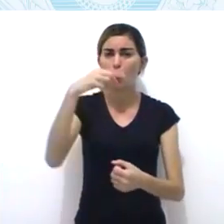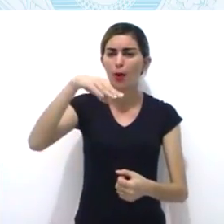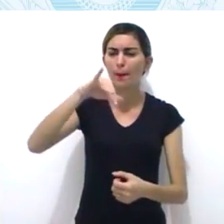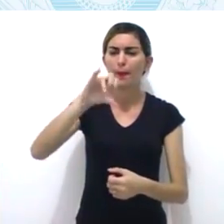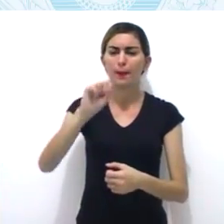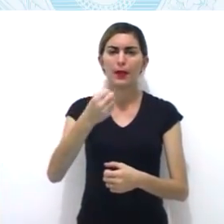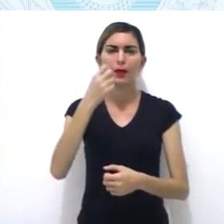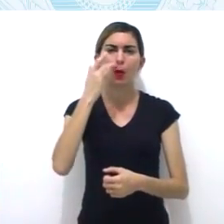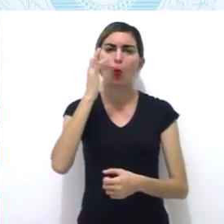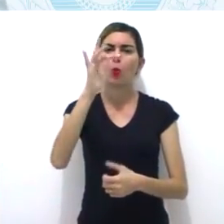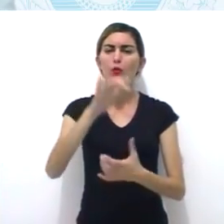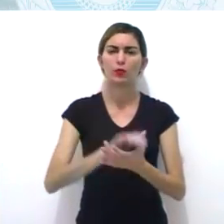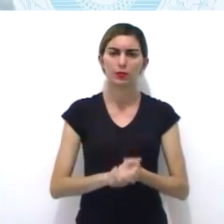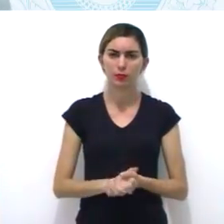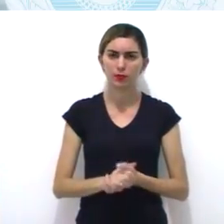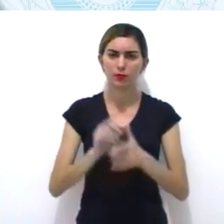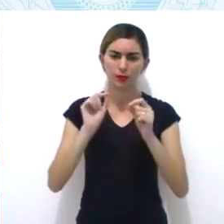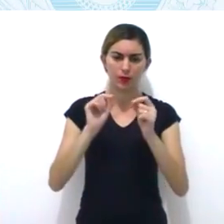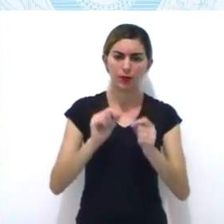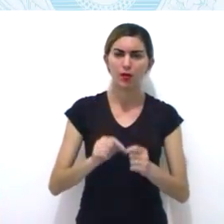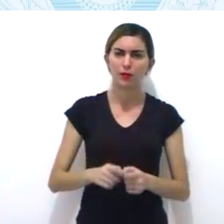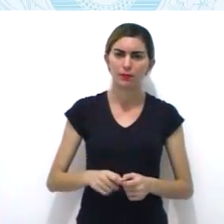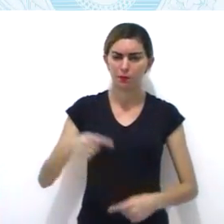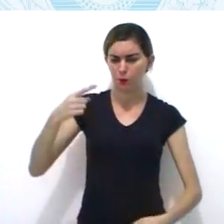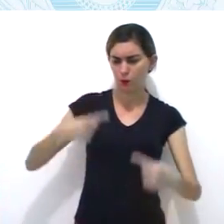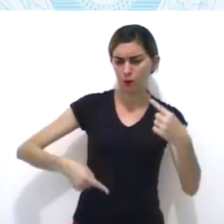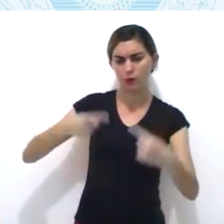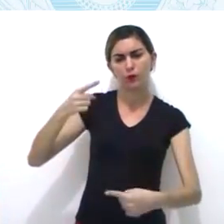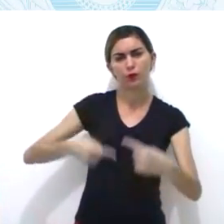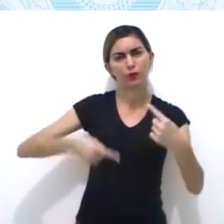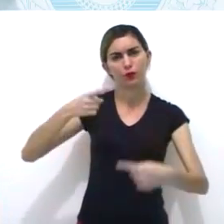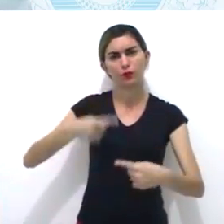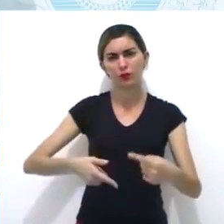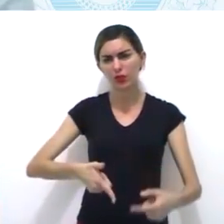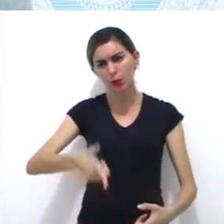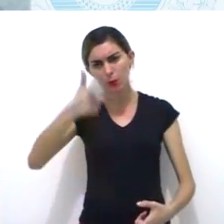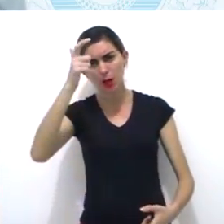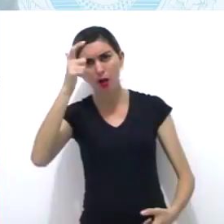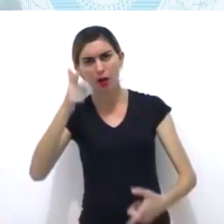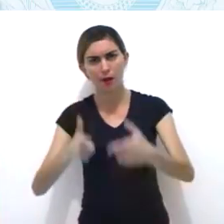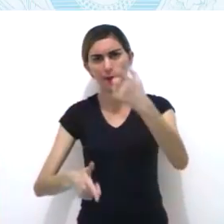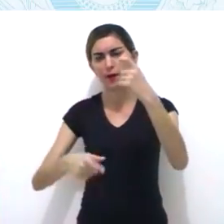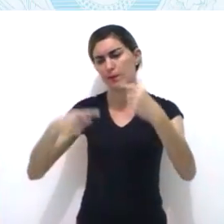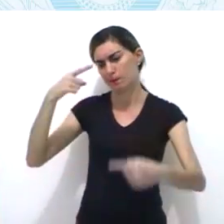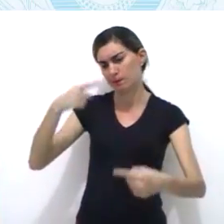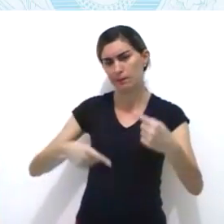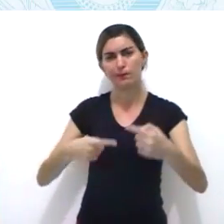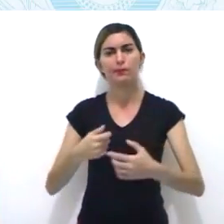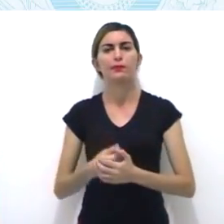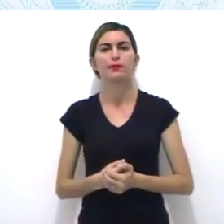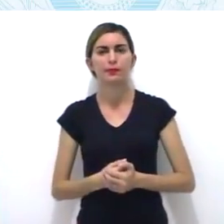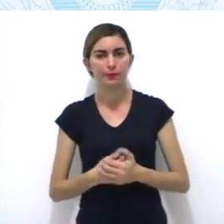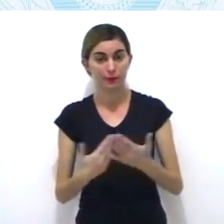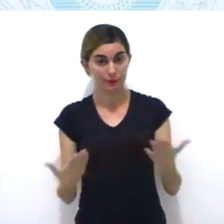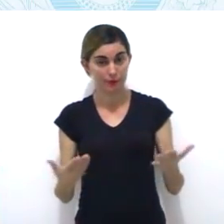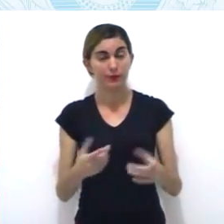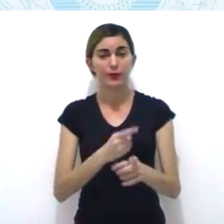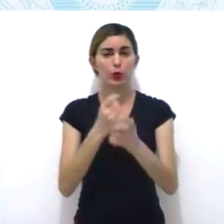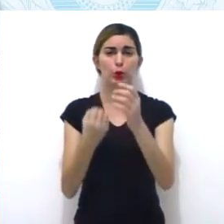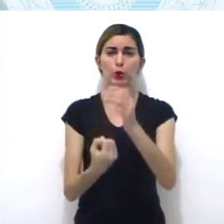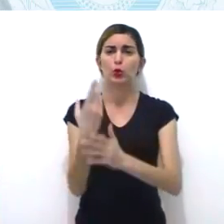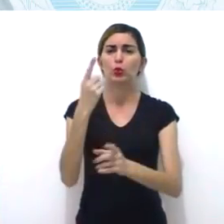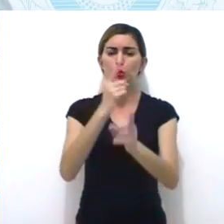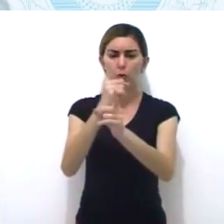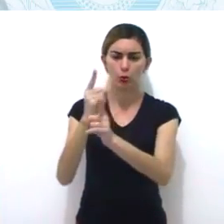Recém-descobertas na região das Minas Gerais. Então, os paulistas queriam a exclusividade da exploração